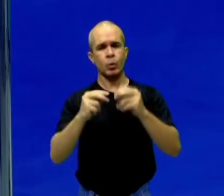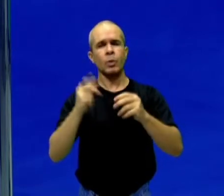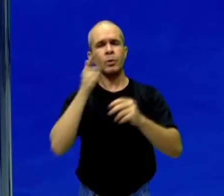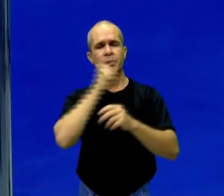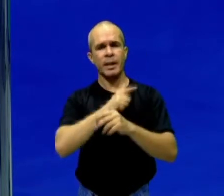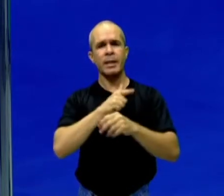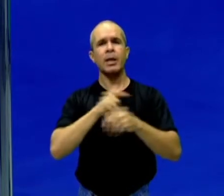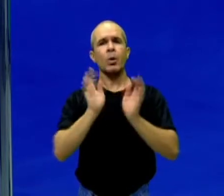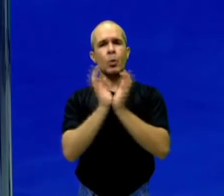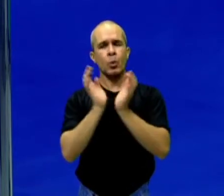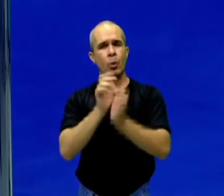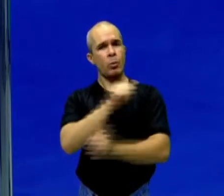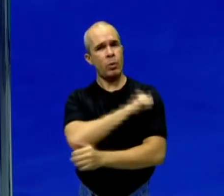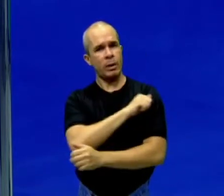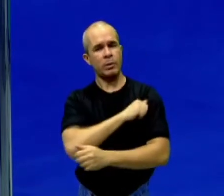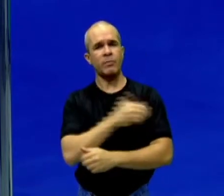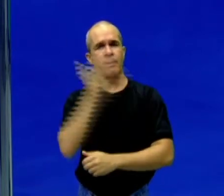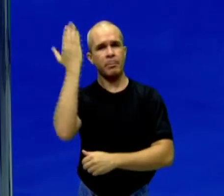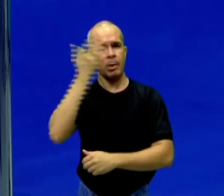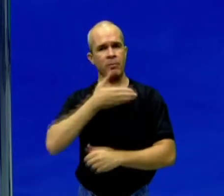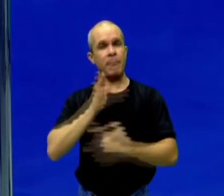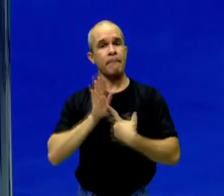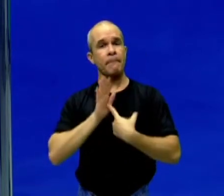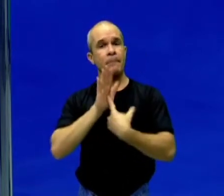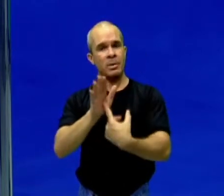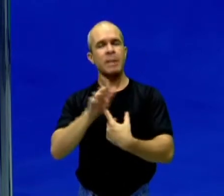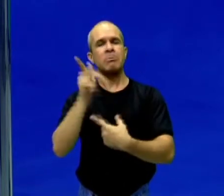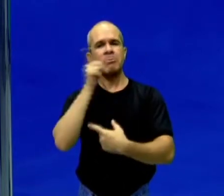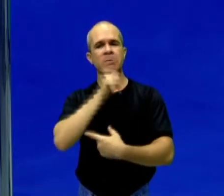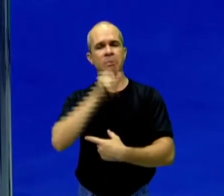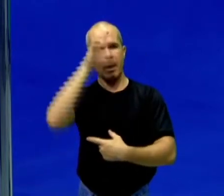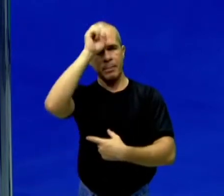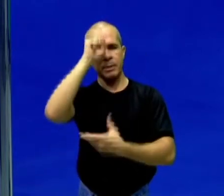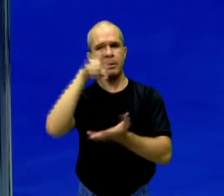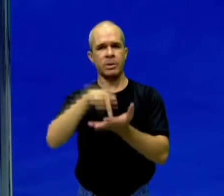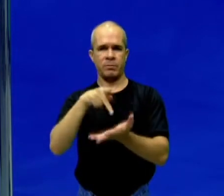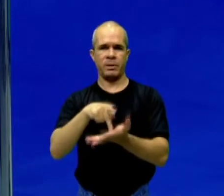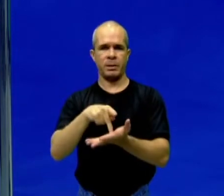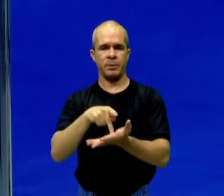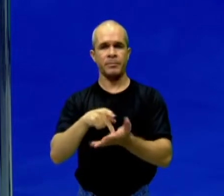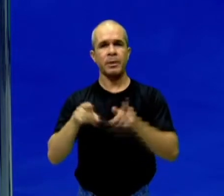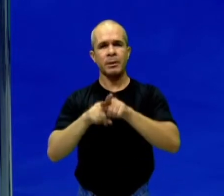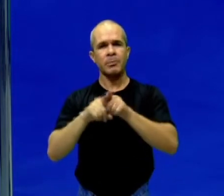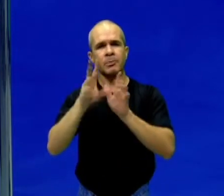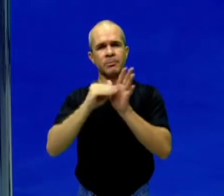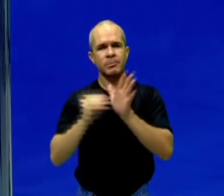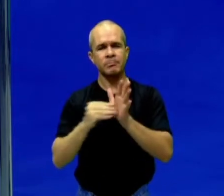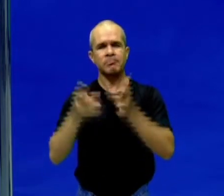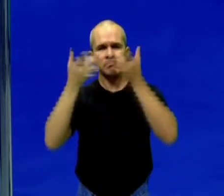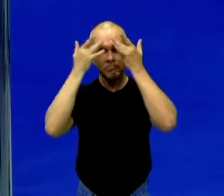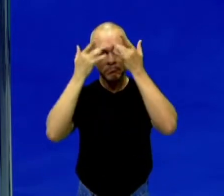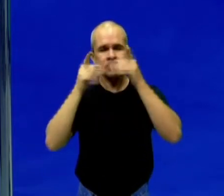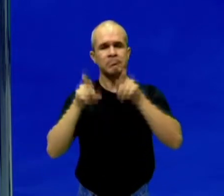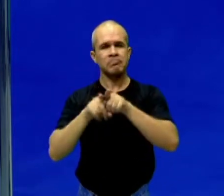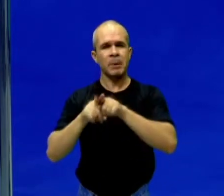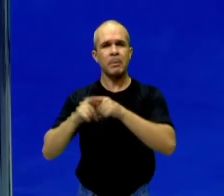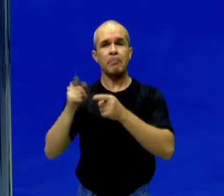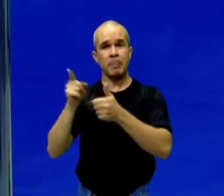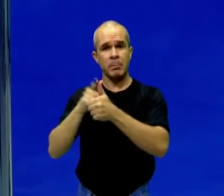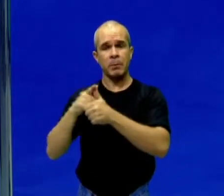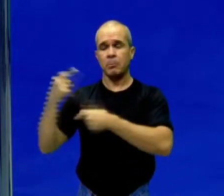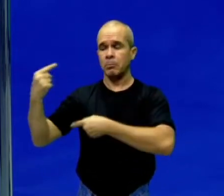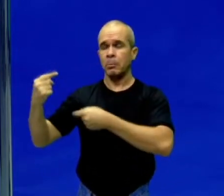comprovar ao professor que houve aprendizagem daquele tema e daquele conteúdo discutido e